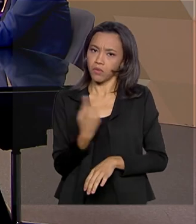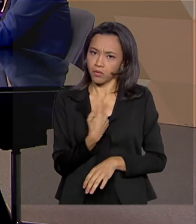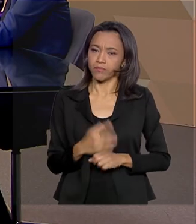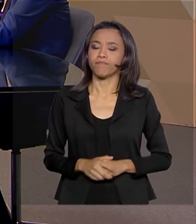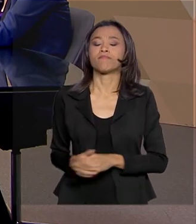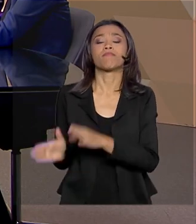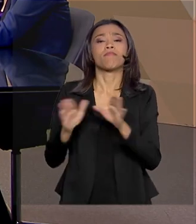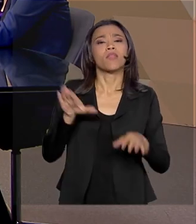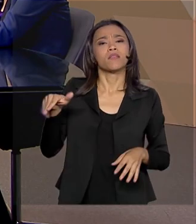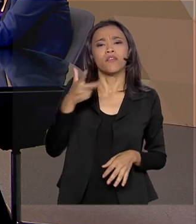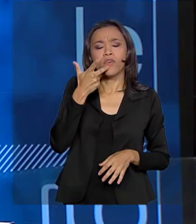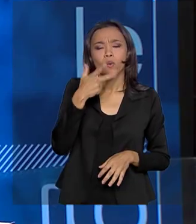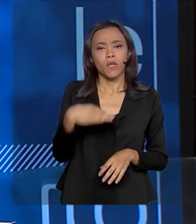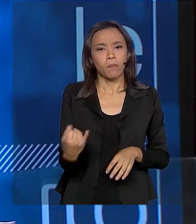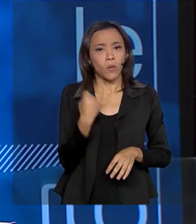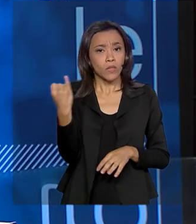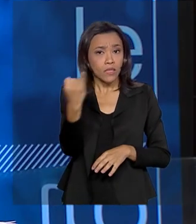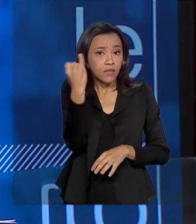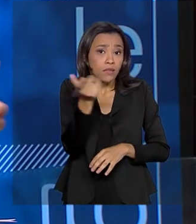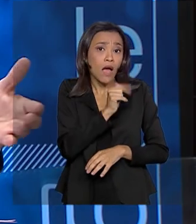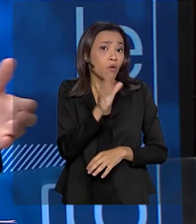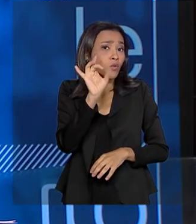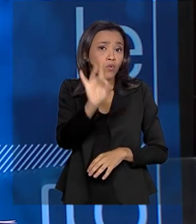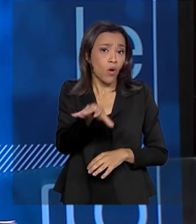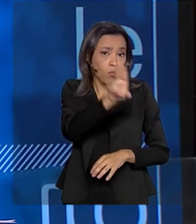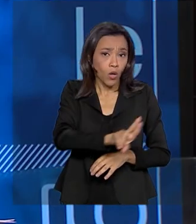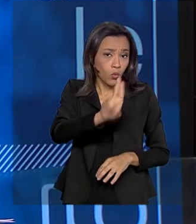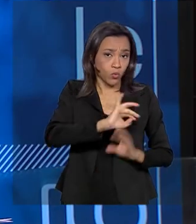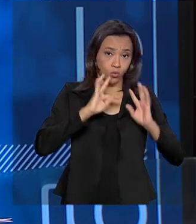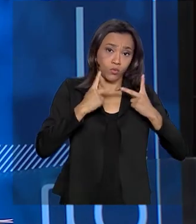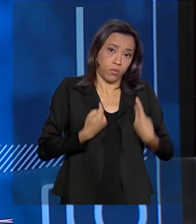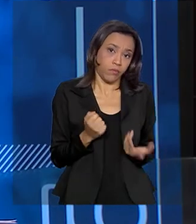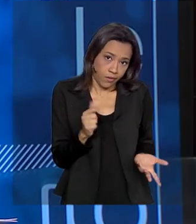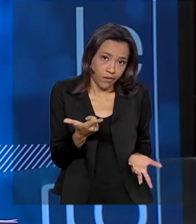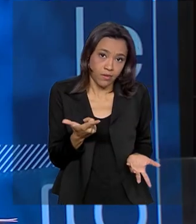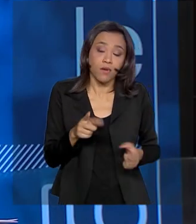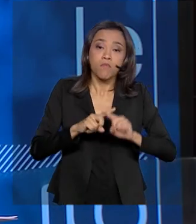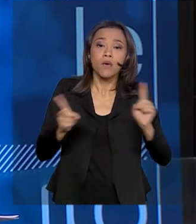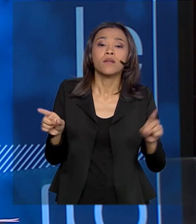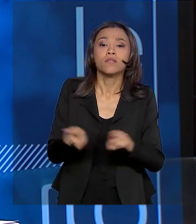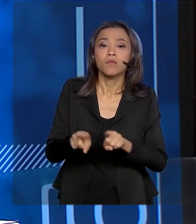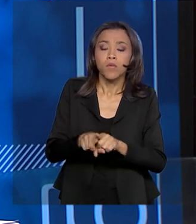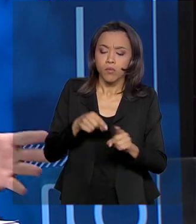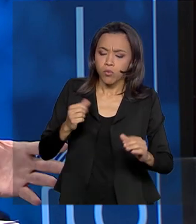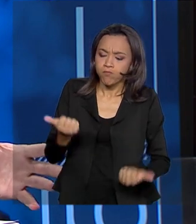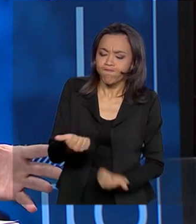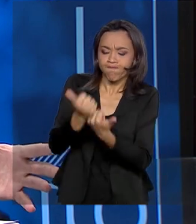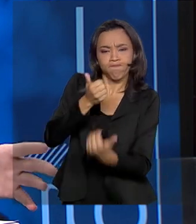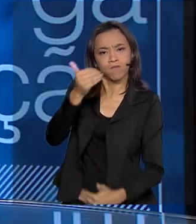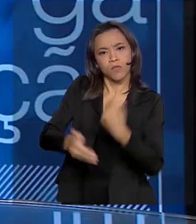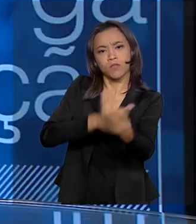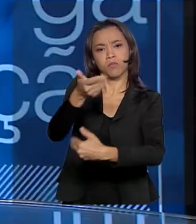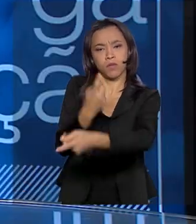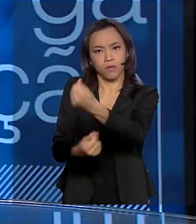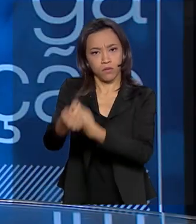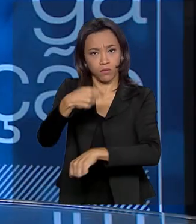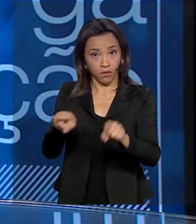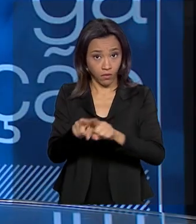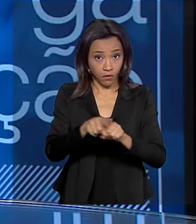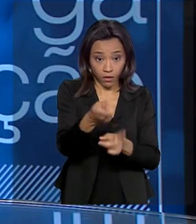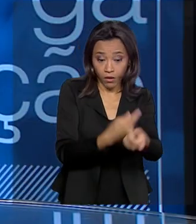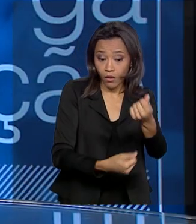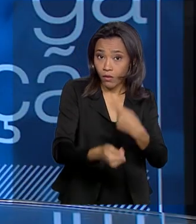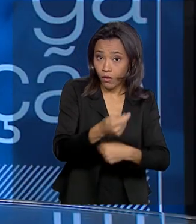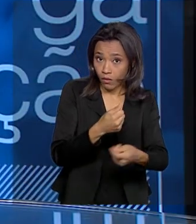pouco da importância da água, não só para o consumo humano, essencial, claro, mas também para o desenvolvimento econômico, para a economia. O